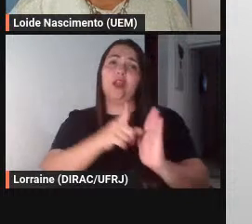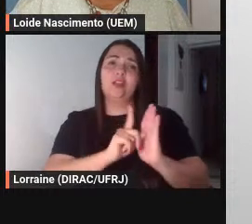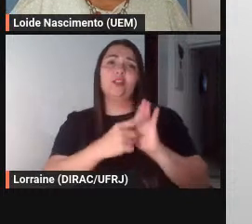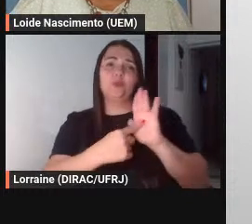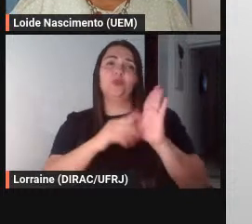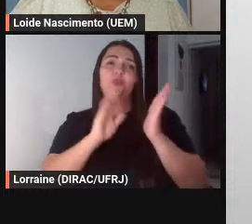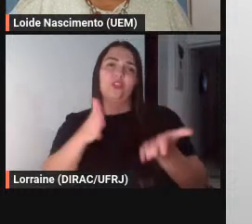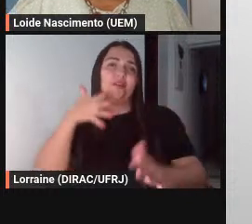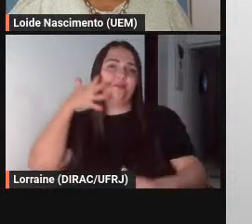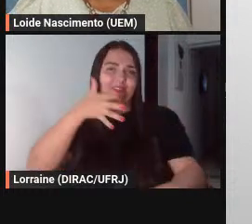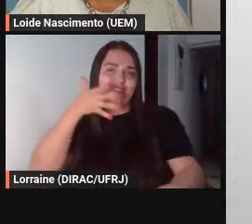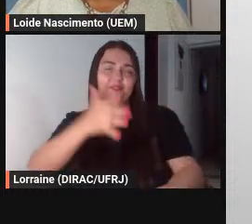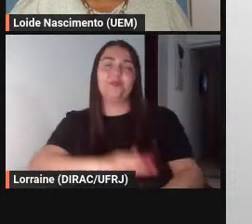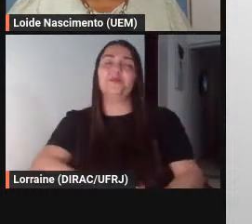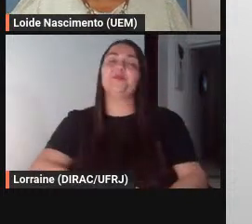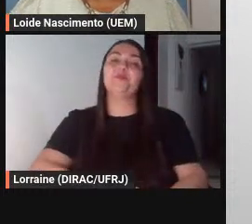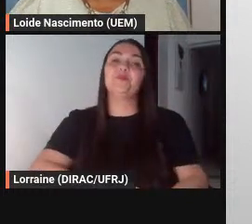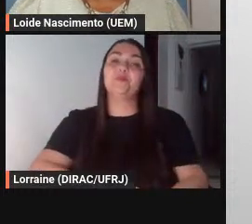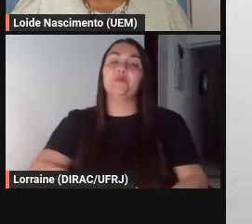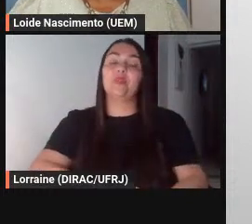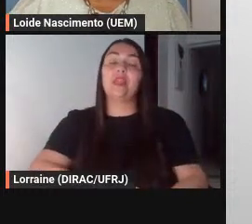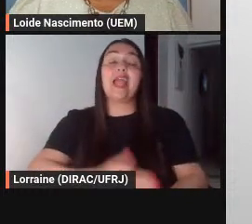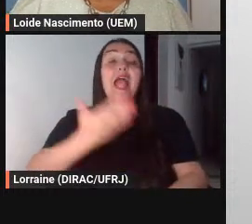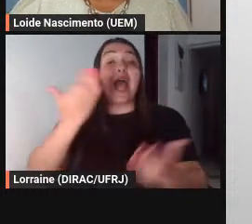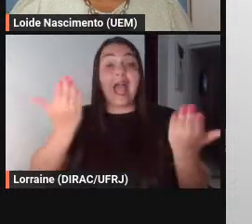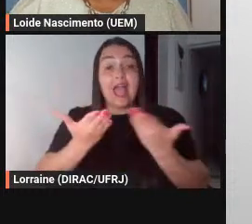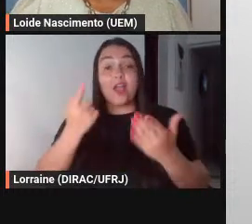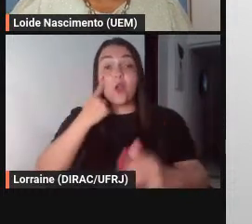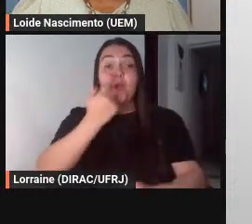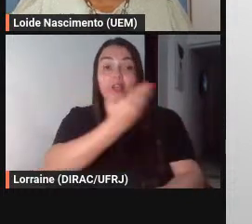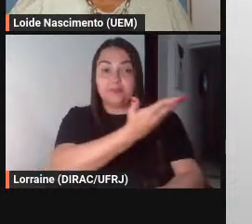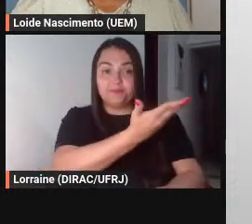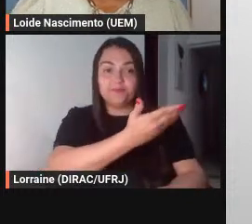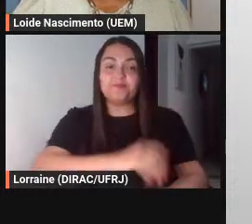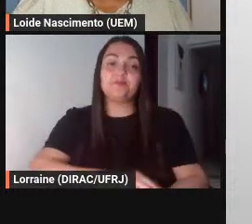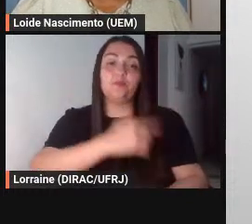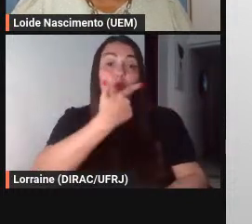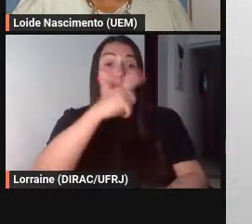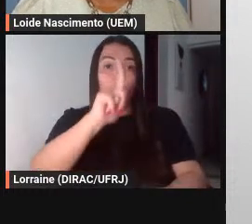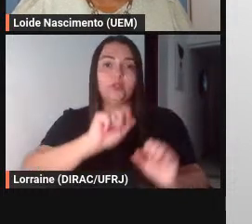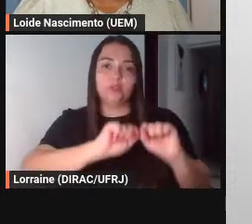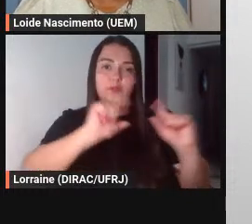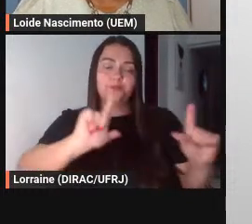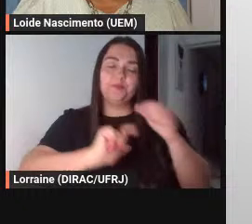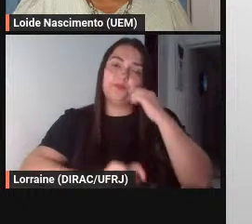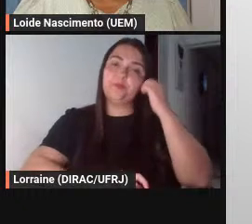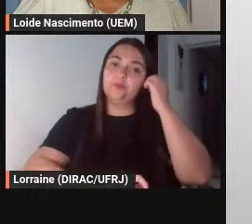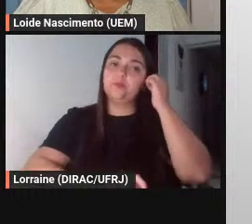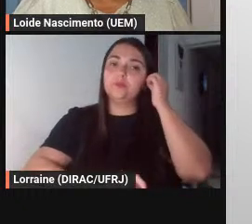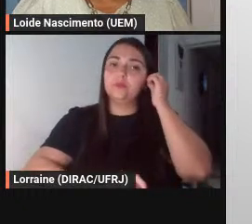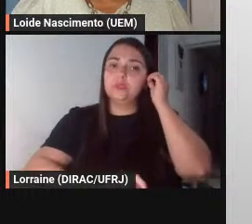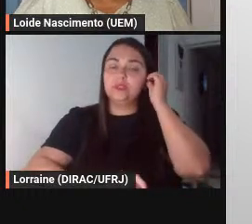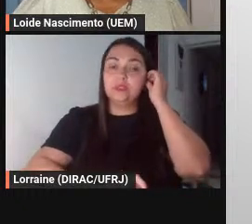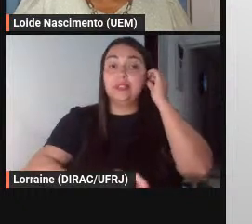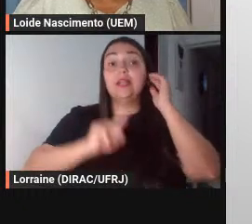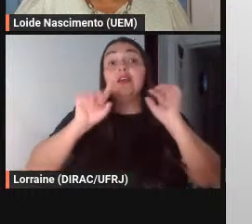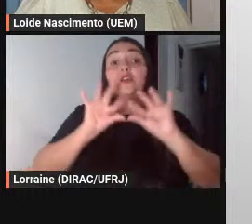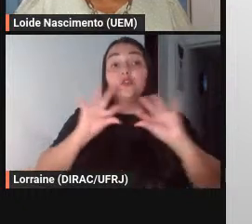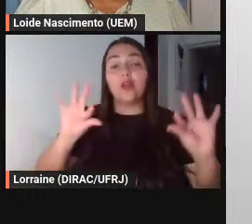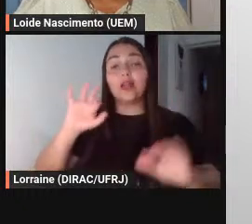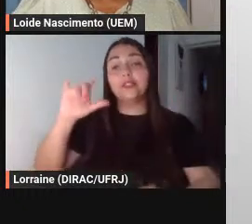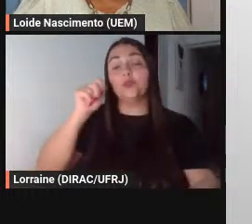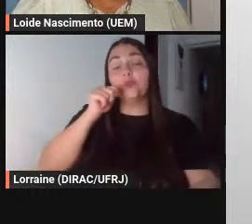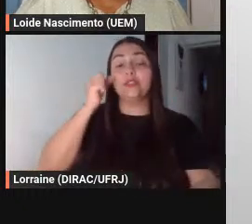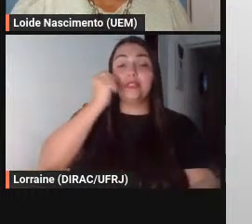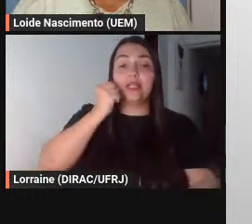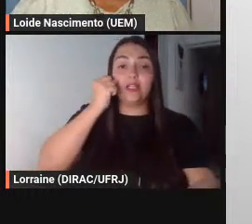e aí eu trago aqui no próximo slide uma fala da ex-senadora Ideli Salvat